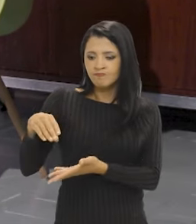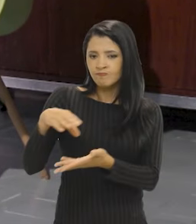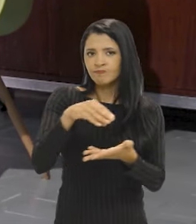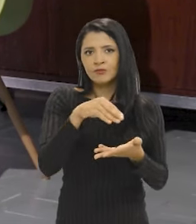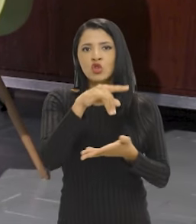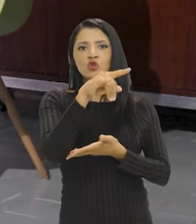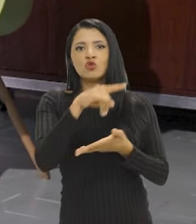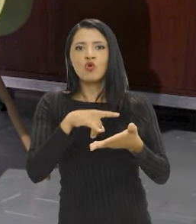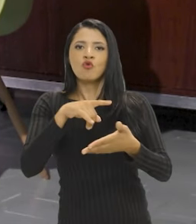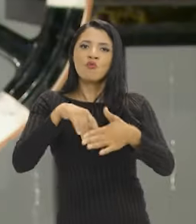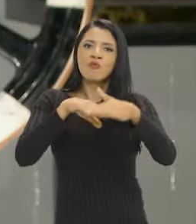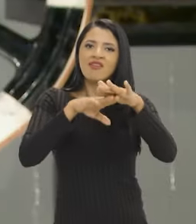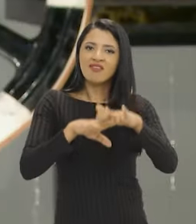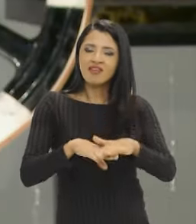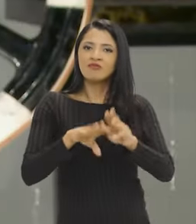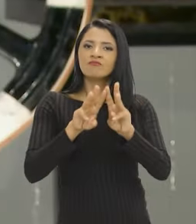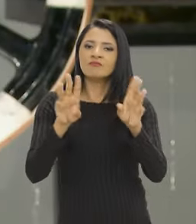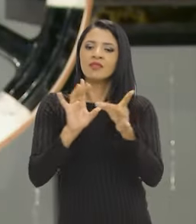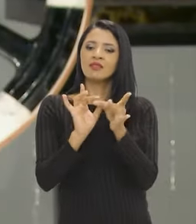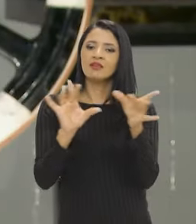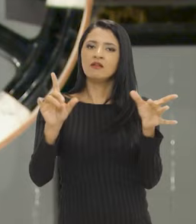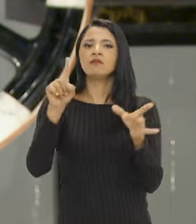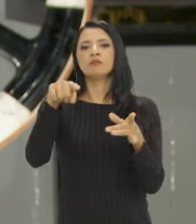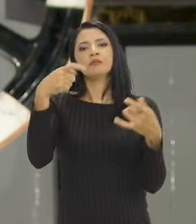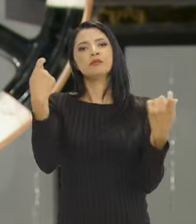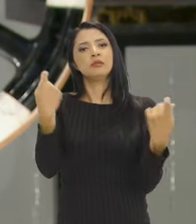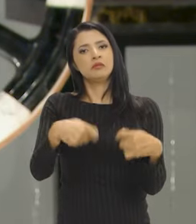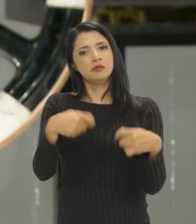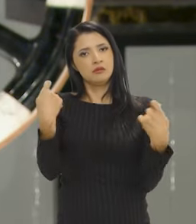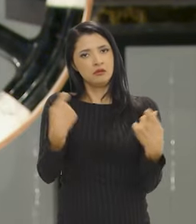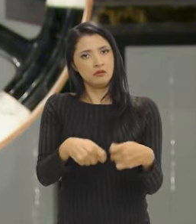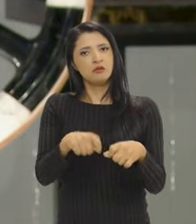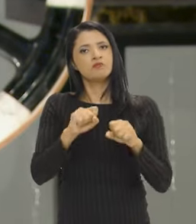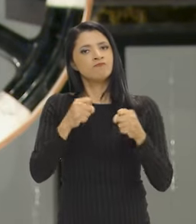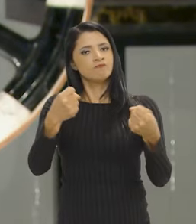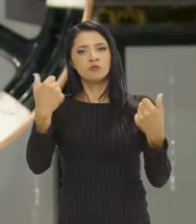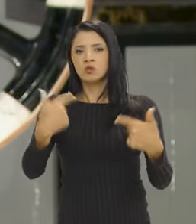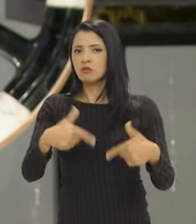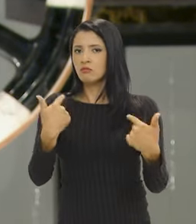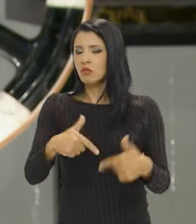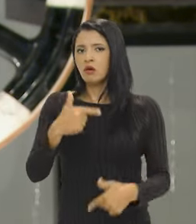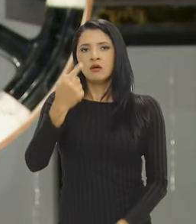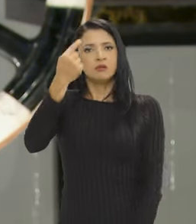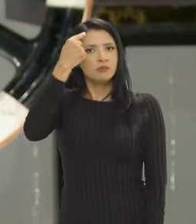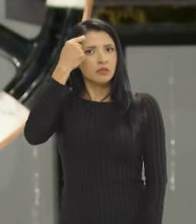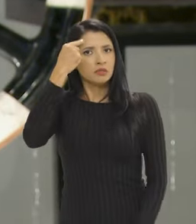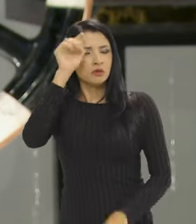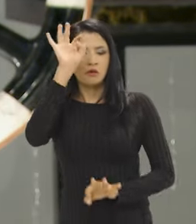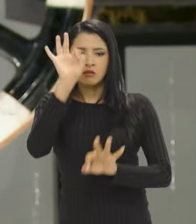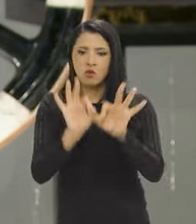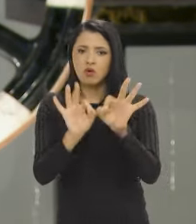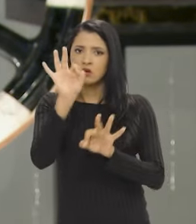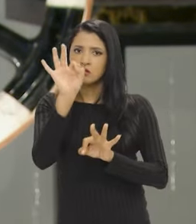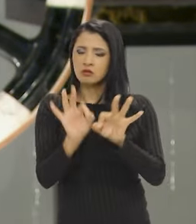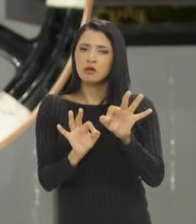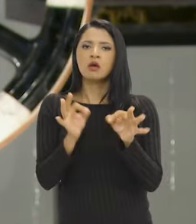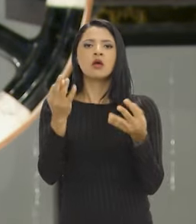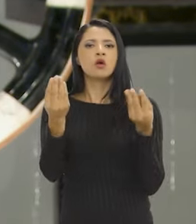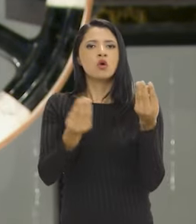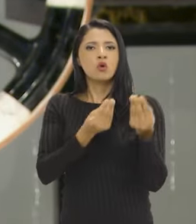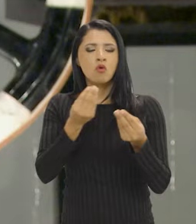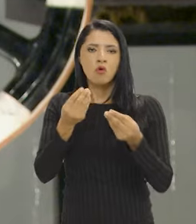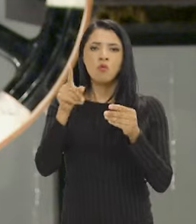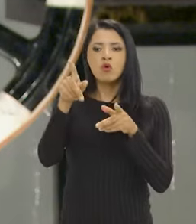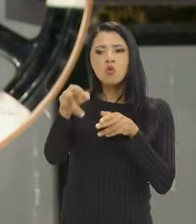digitalização precisa ser uma ação pensada e estruturada